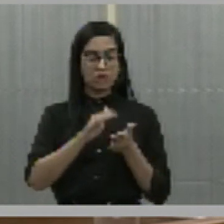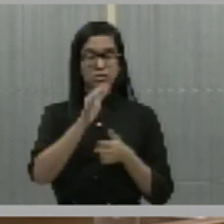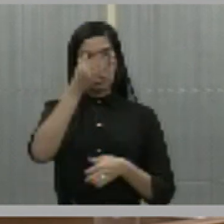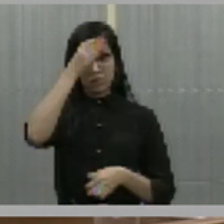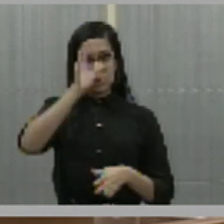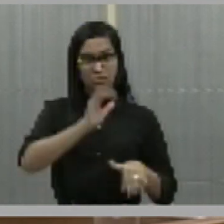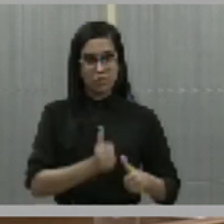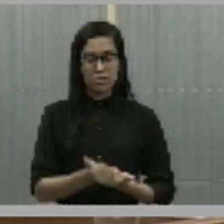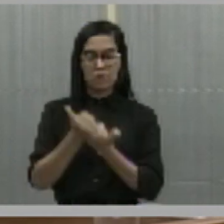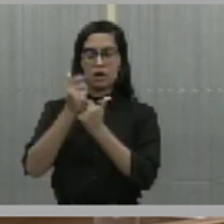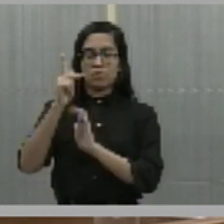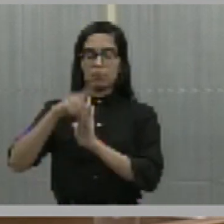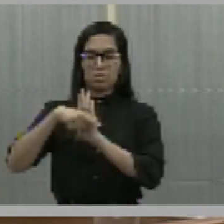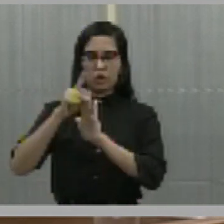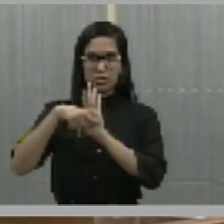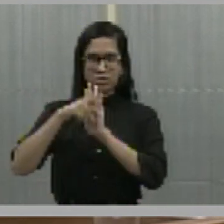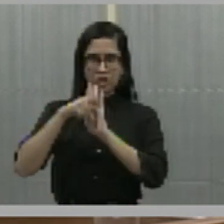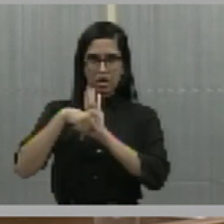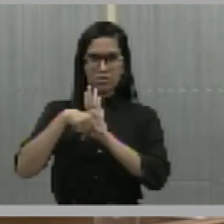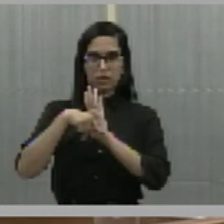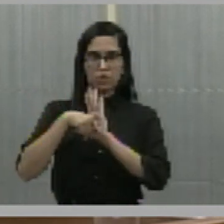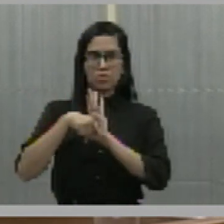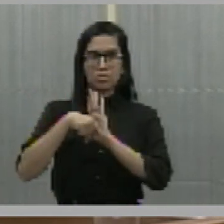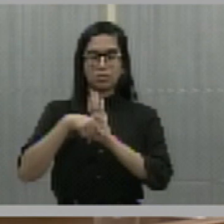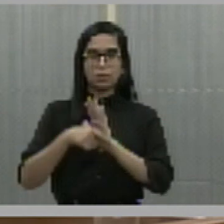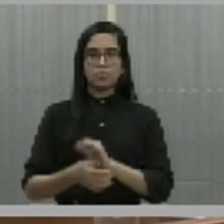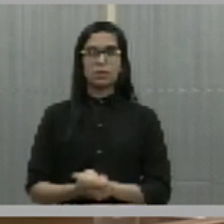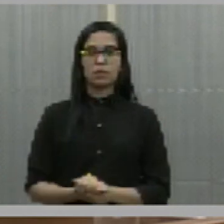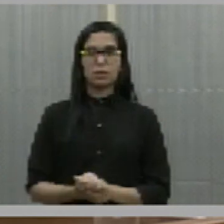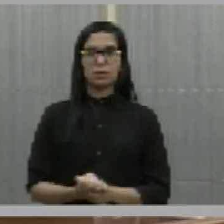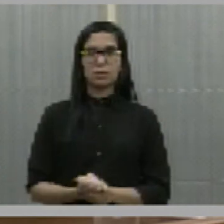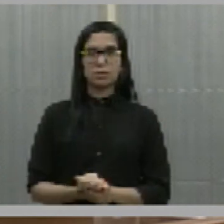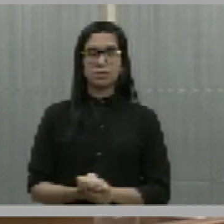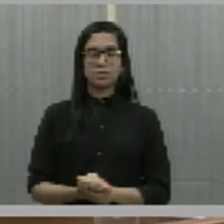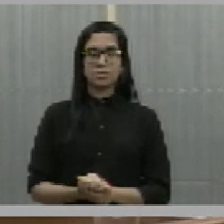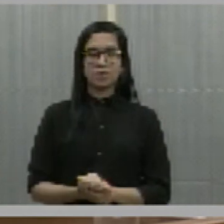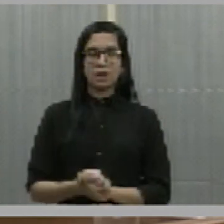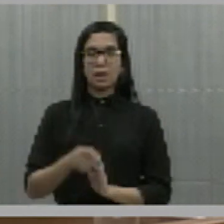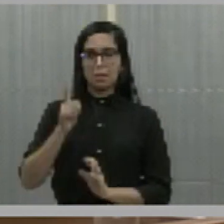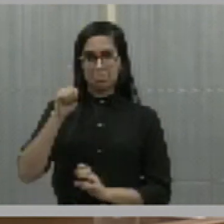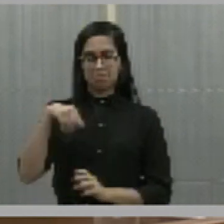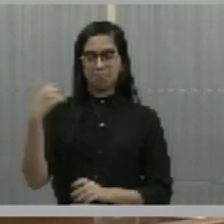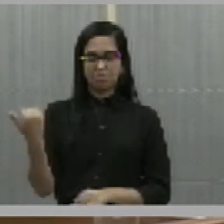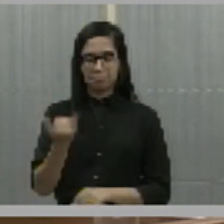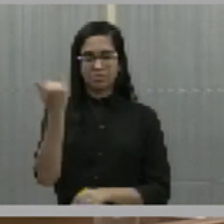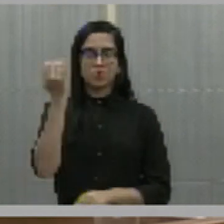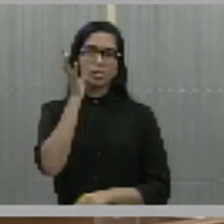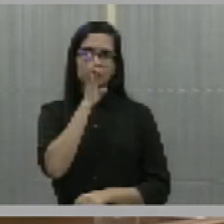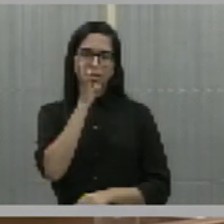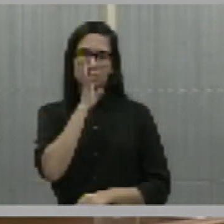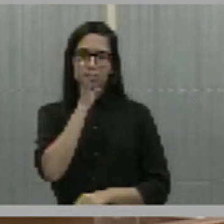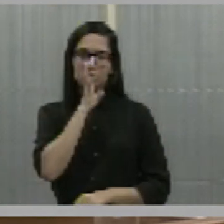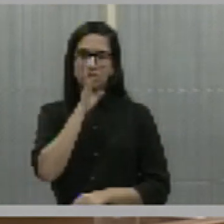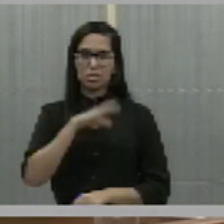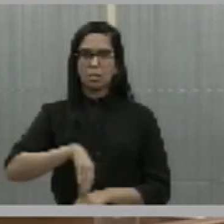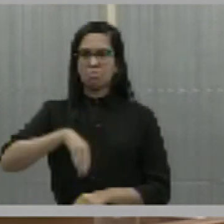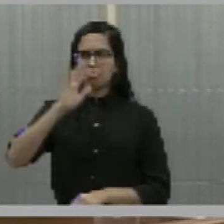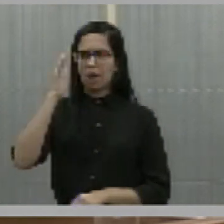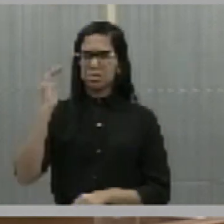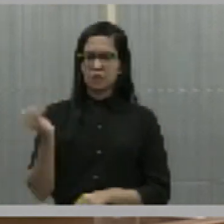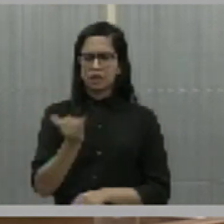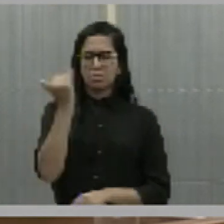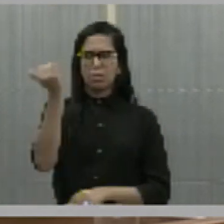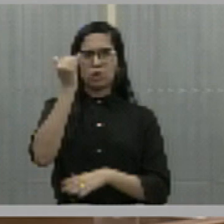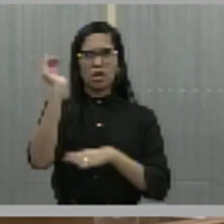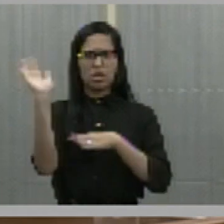esse grande projeto da TV Cidade Verde. Vale a pena conferir essa maior produção de audiovisual da